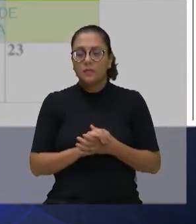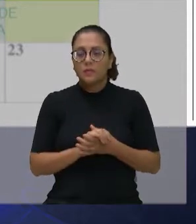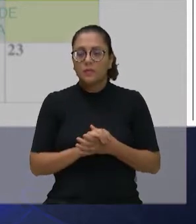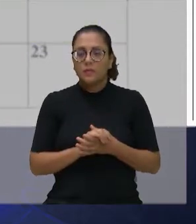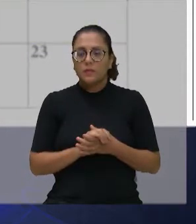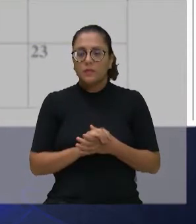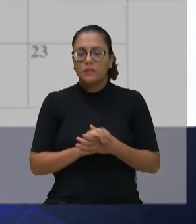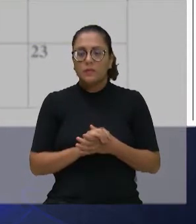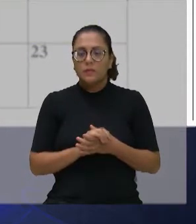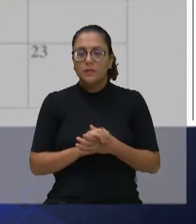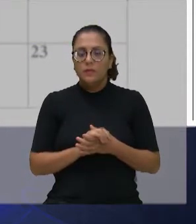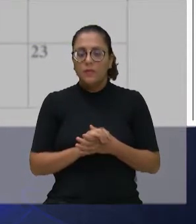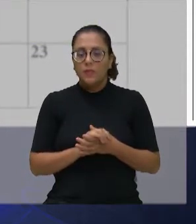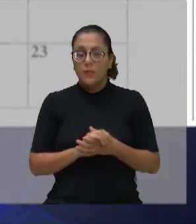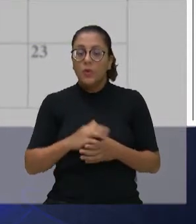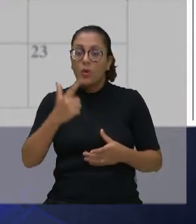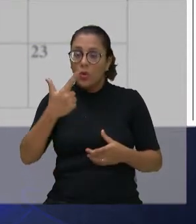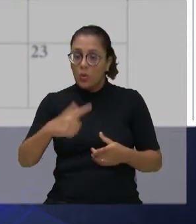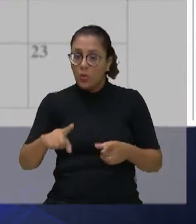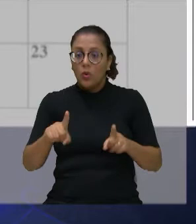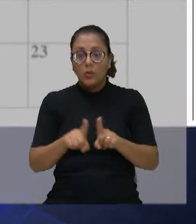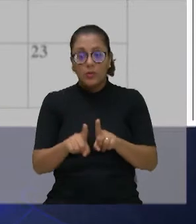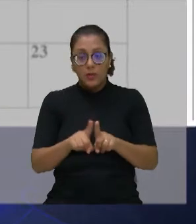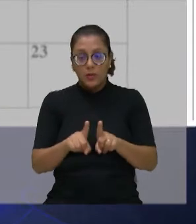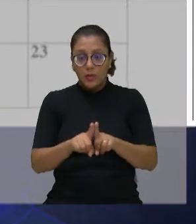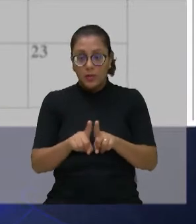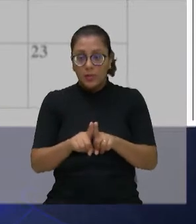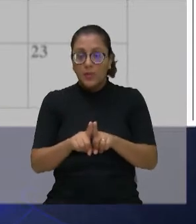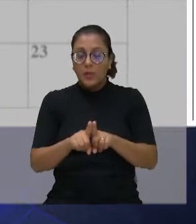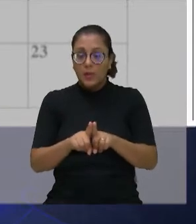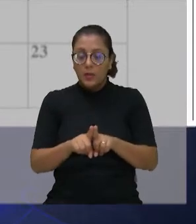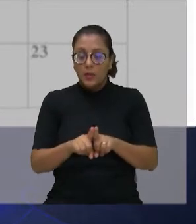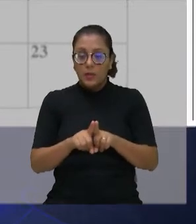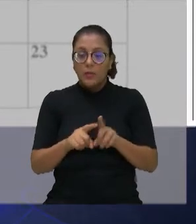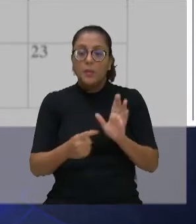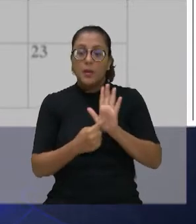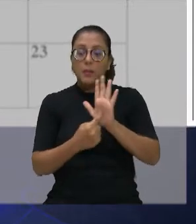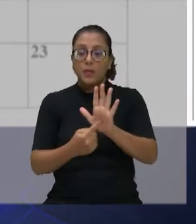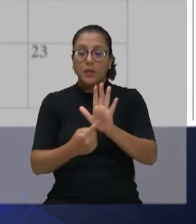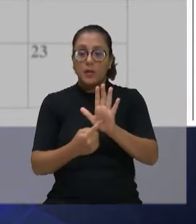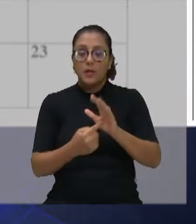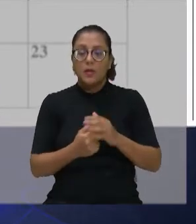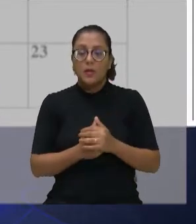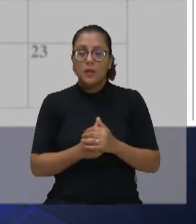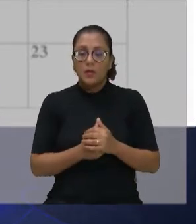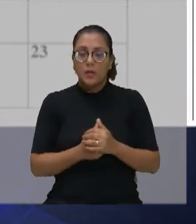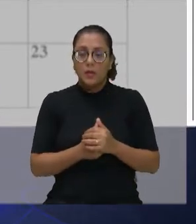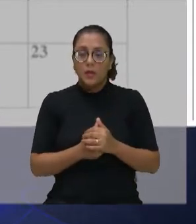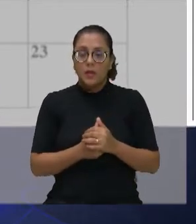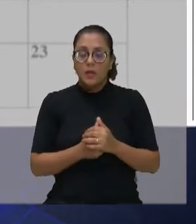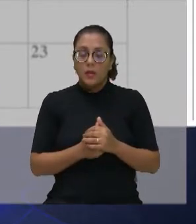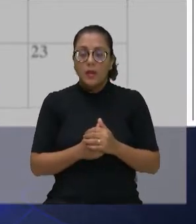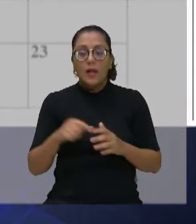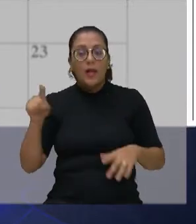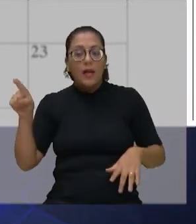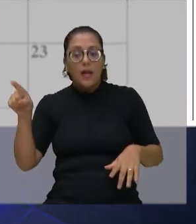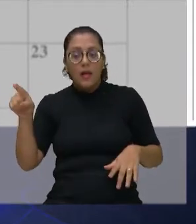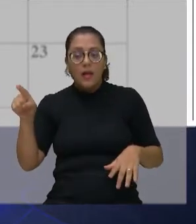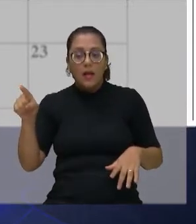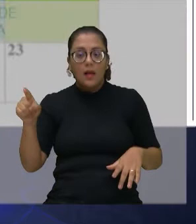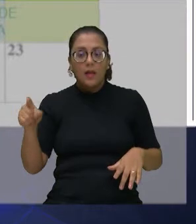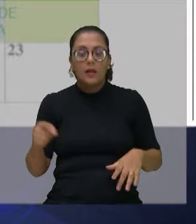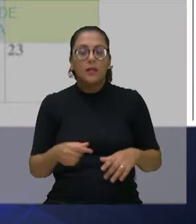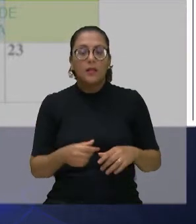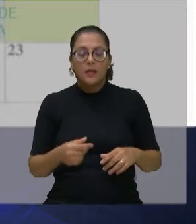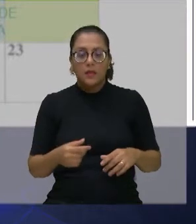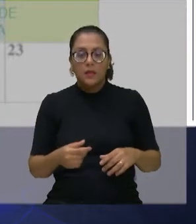Tem uma outra proposta. Desculpa, eu fiz aqui uma confusão. Aquela proposta, volta ali, por